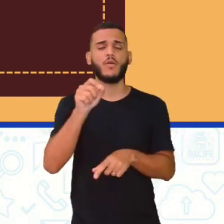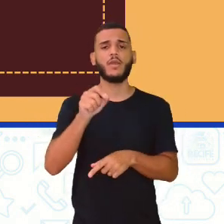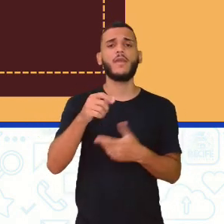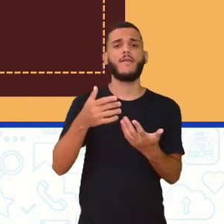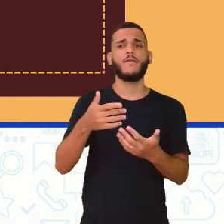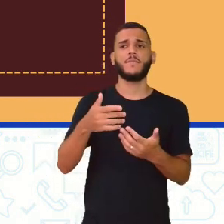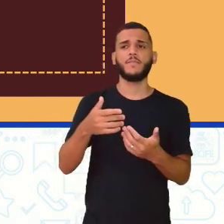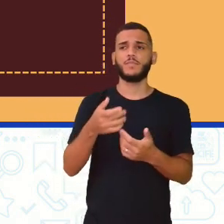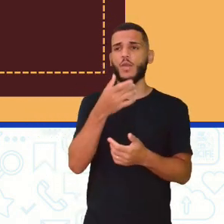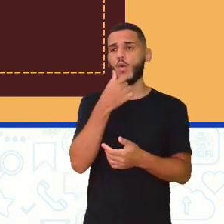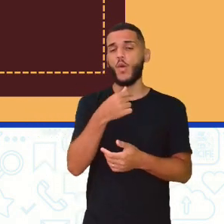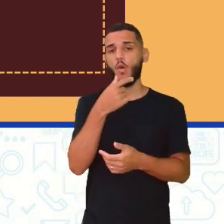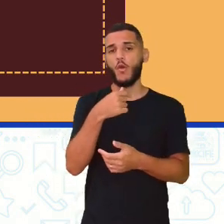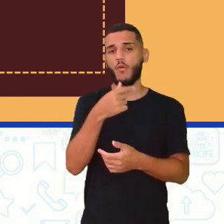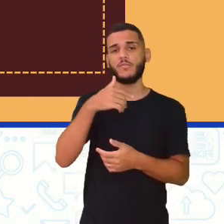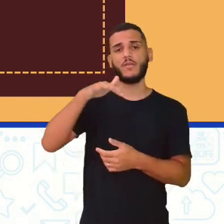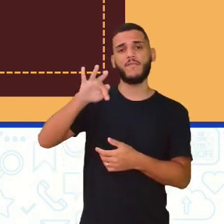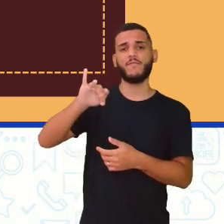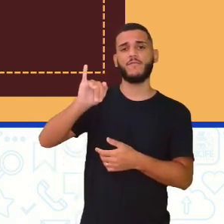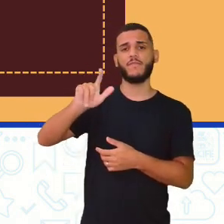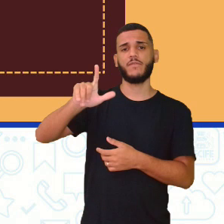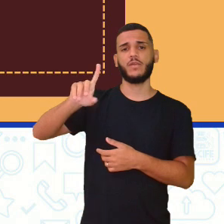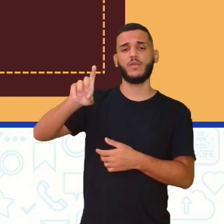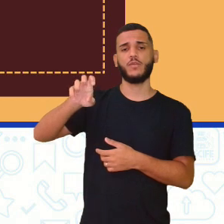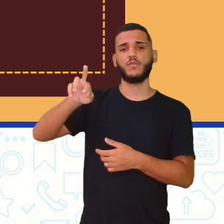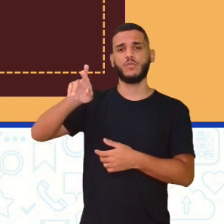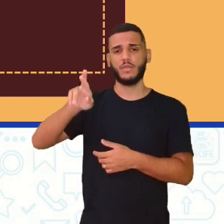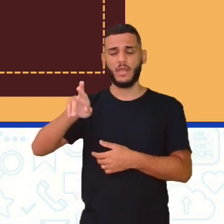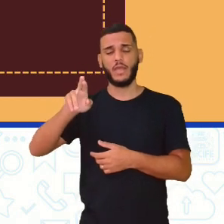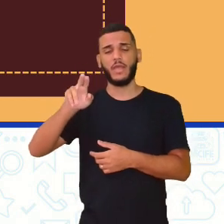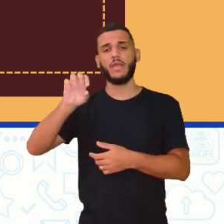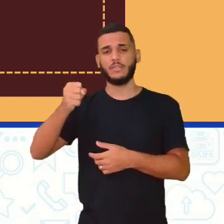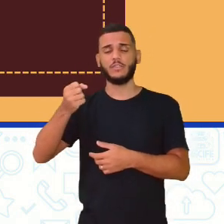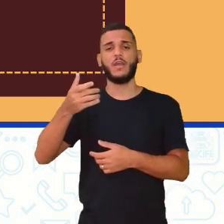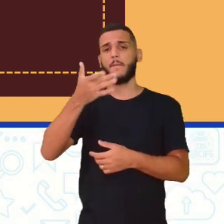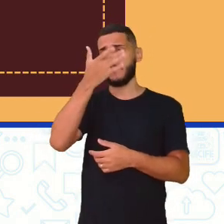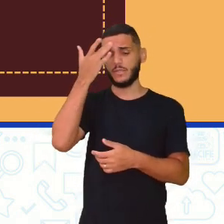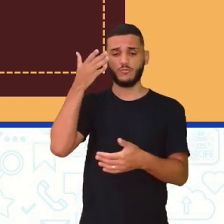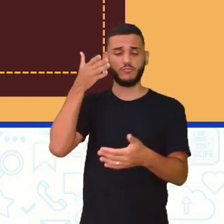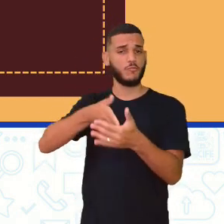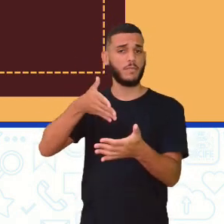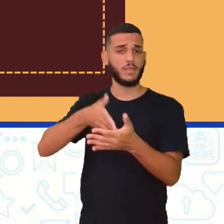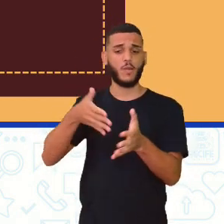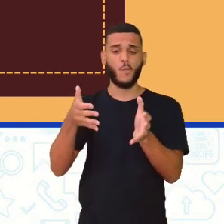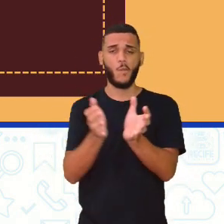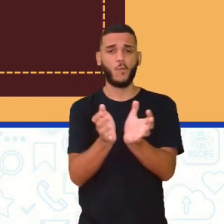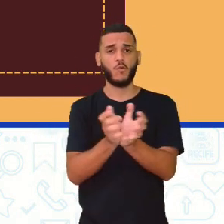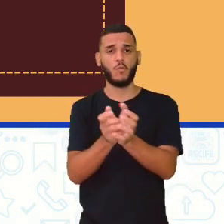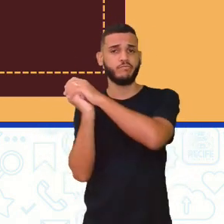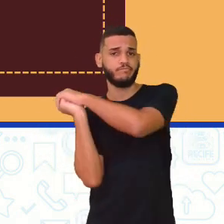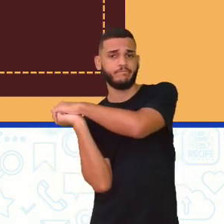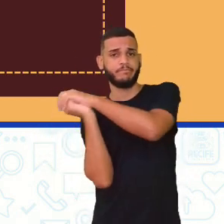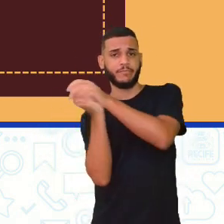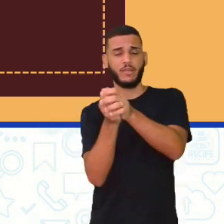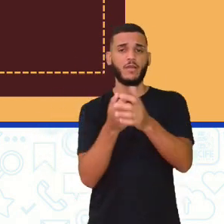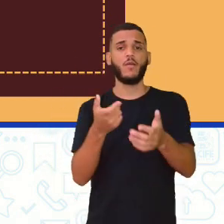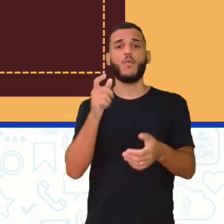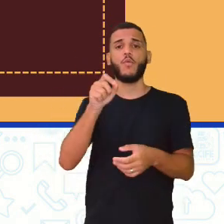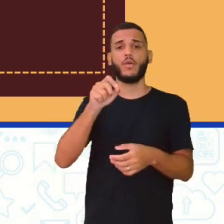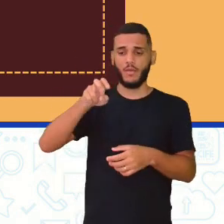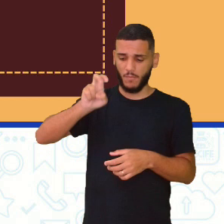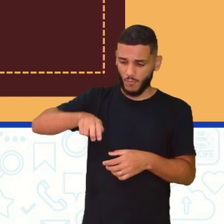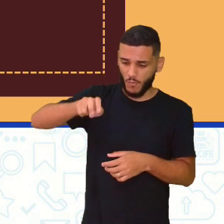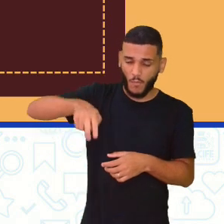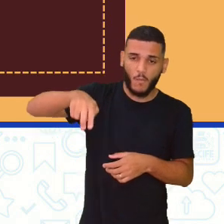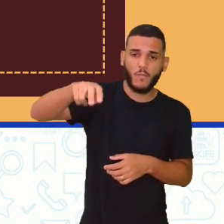tem esses fielders, são as pessoas que tentam impedir, né, que a equipe que tá rebatendo complete as